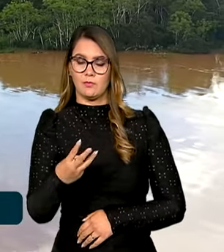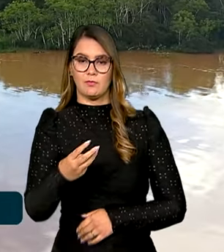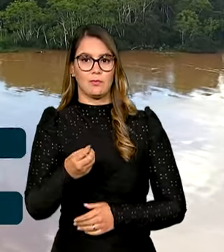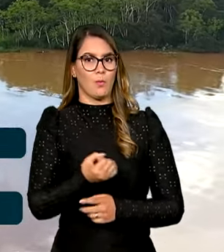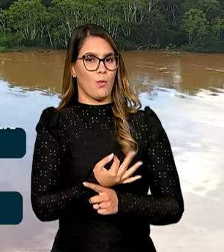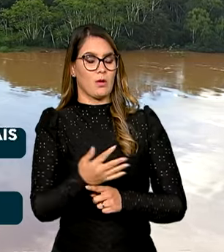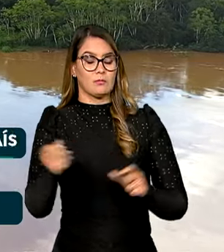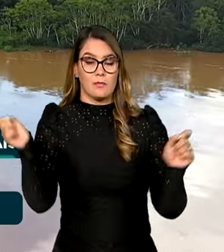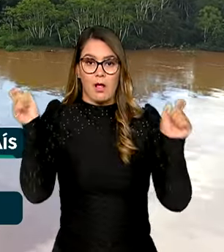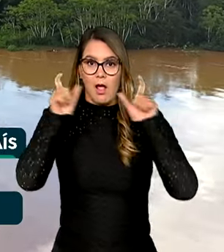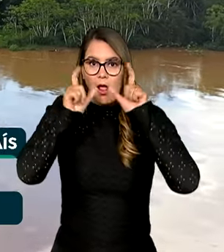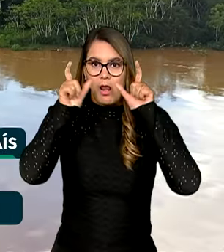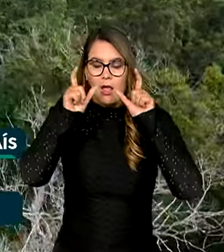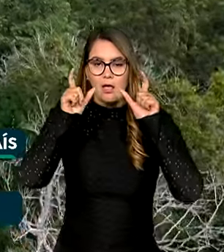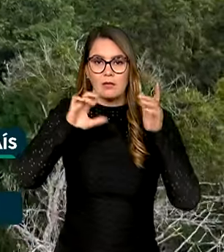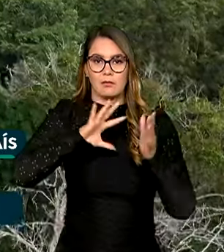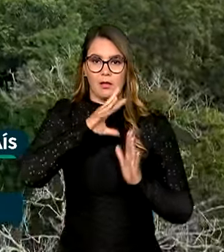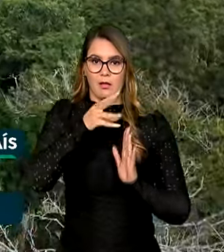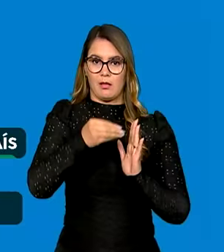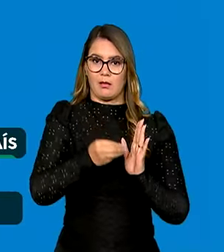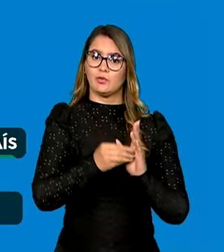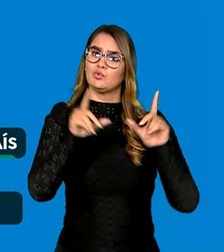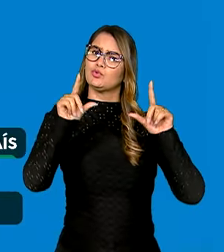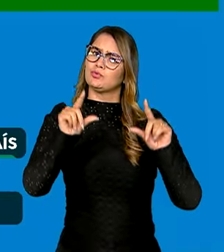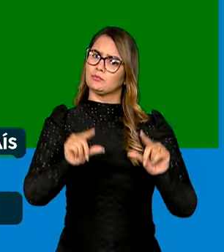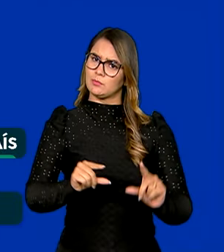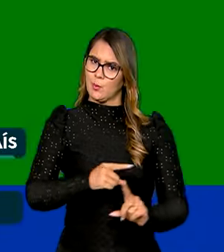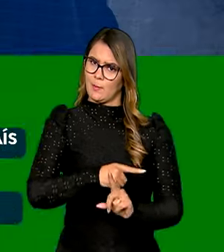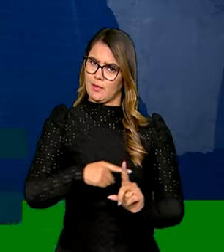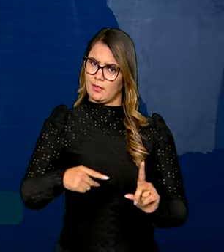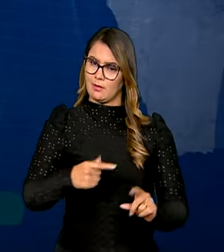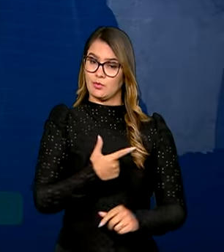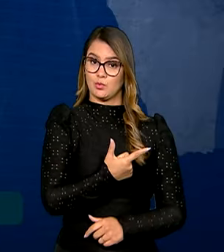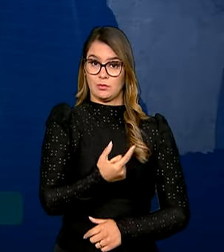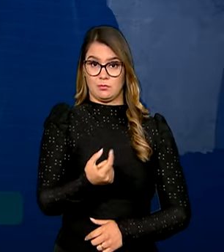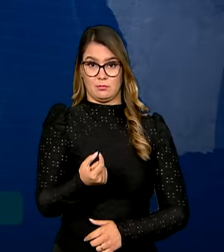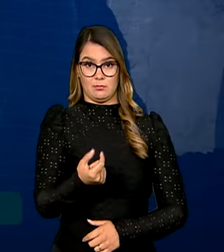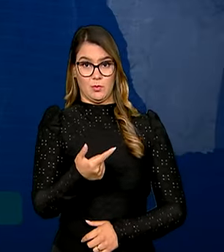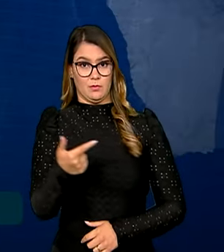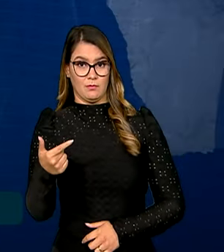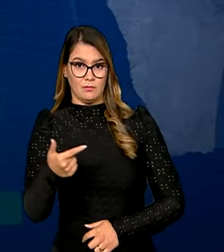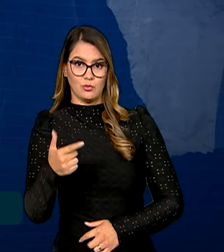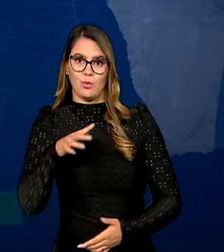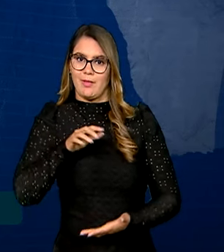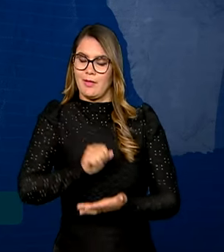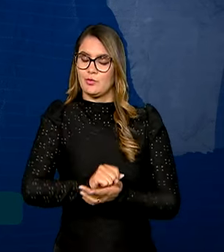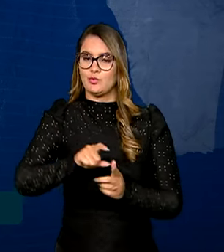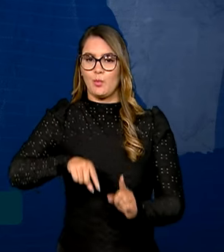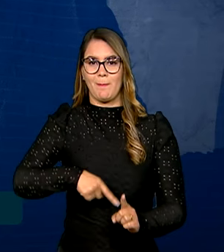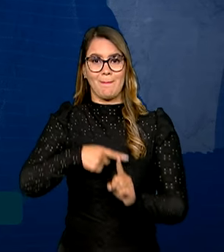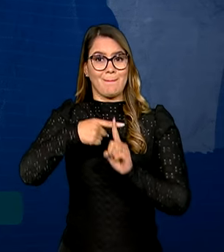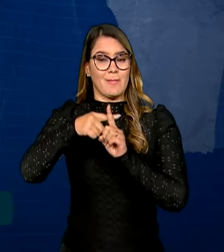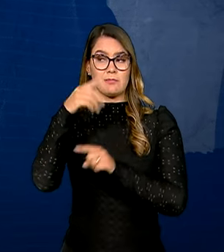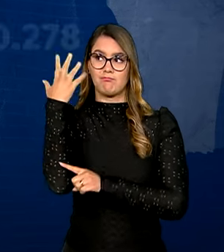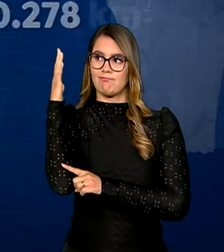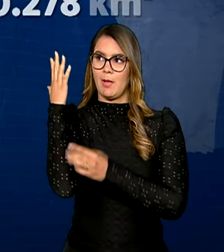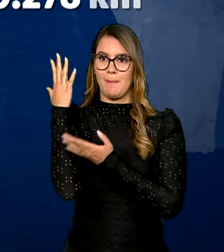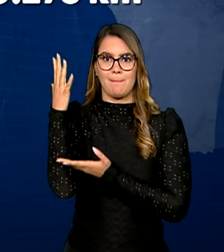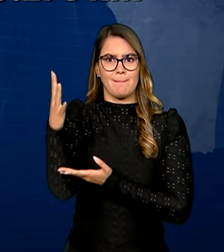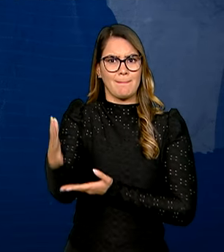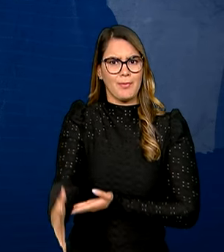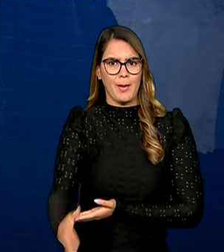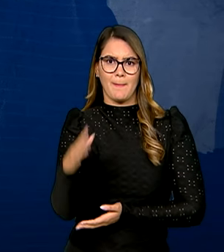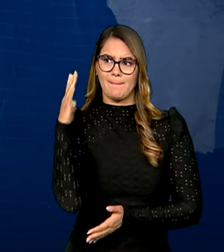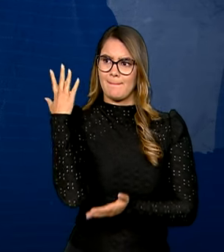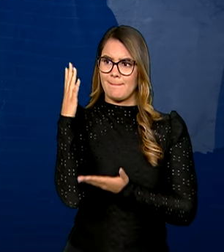desmatamento na Amazônia Legal caiu pela metade. Após 2022, ano que registrou o maior desmatamento da última década,